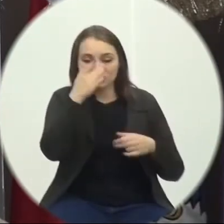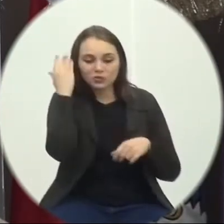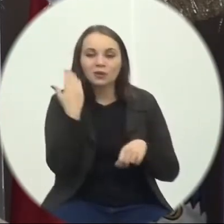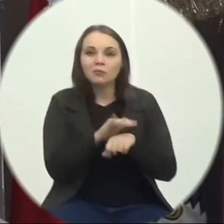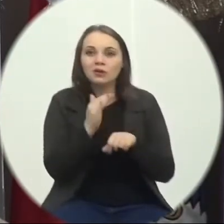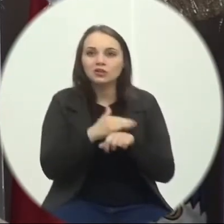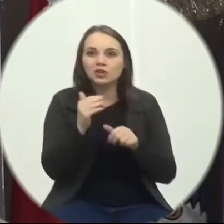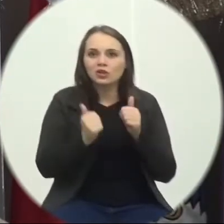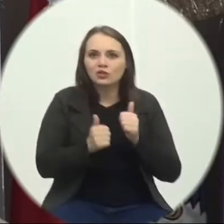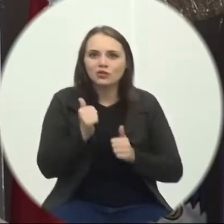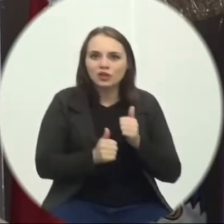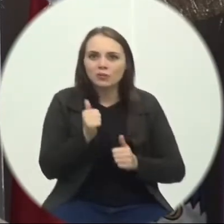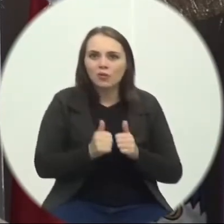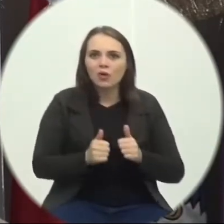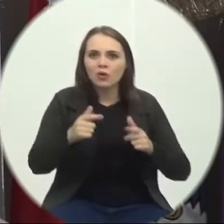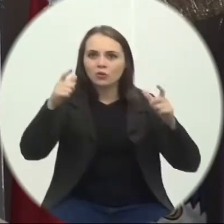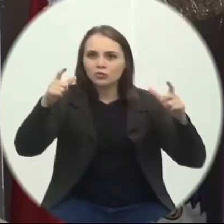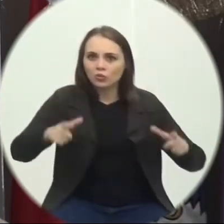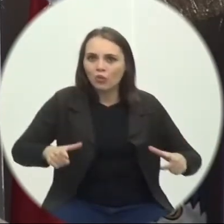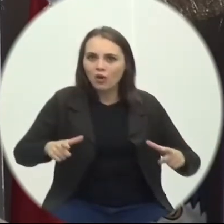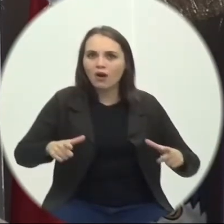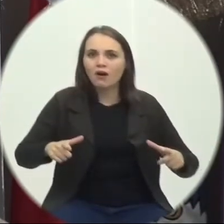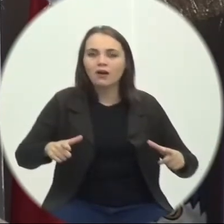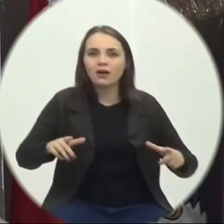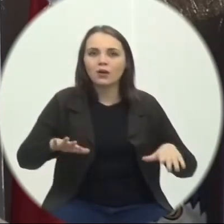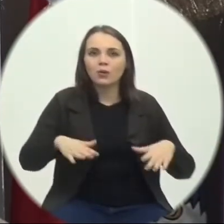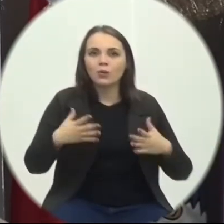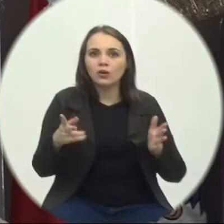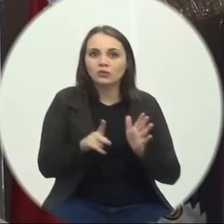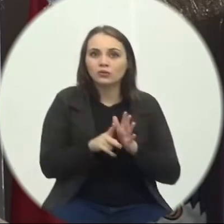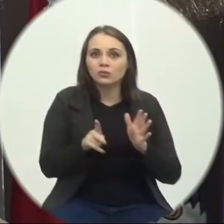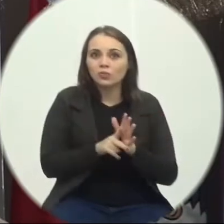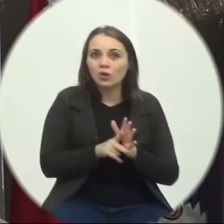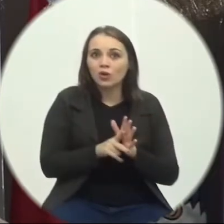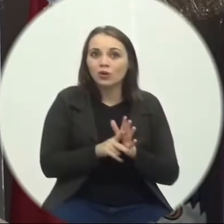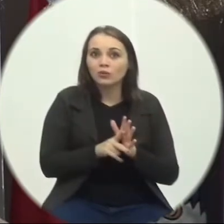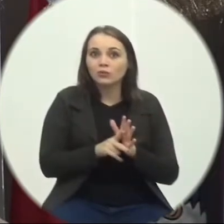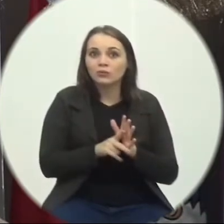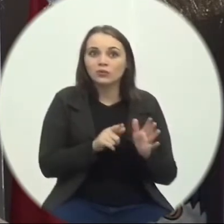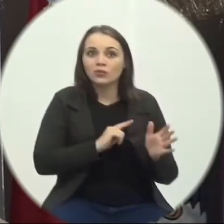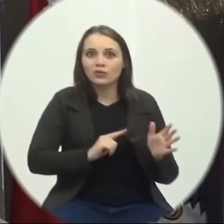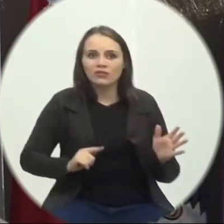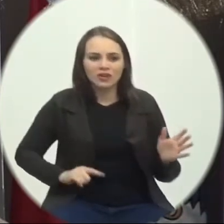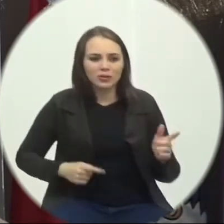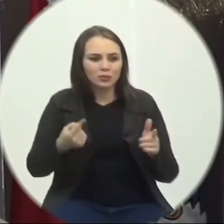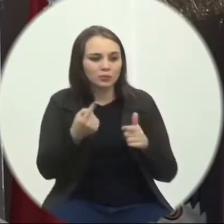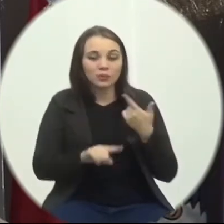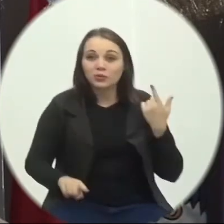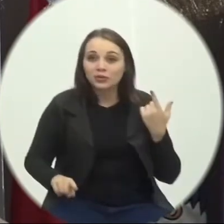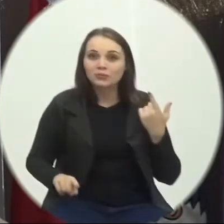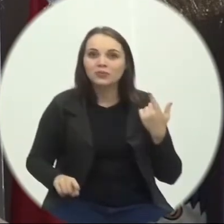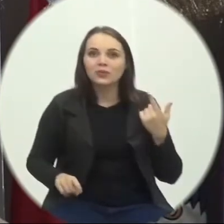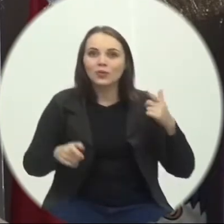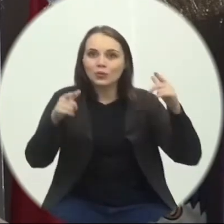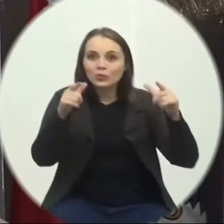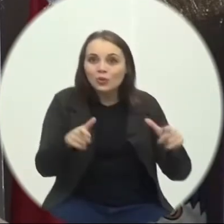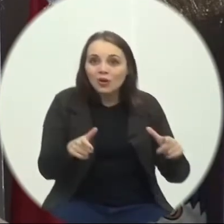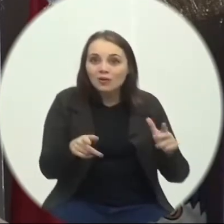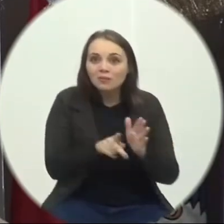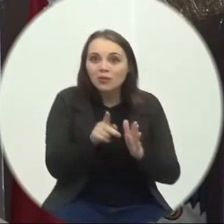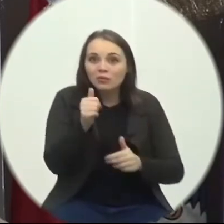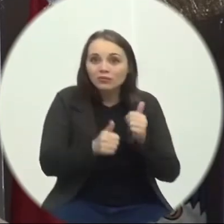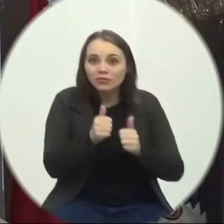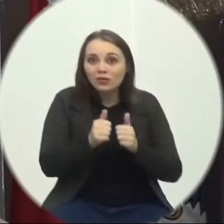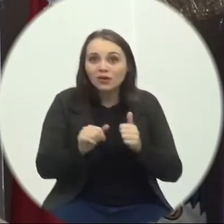futebol Numa arena De society Quando que o próprio Governo do estado Proibiu o funcionamento Das arenas De futebol Society